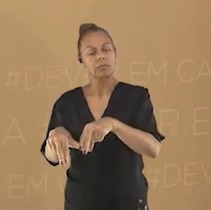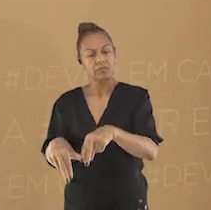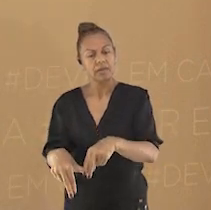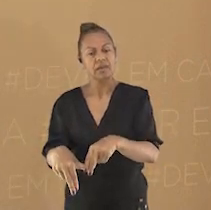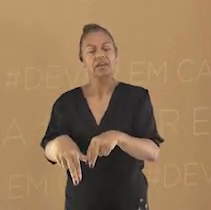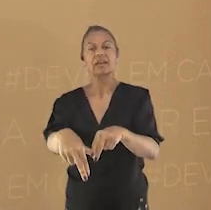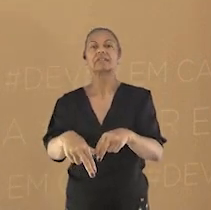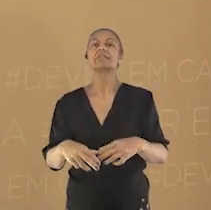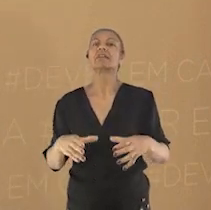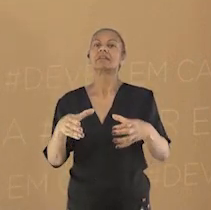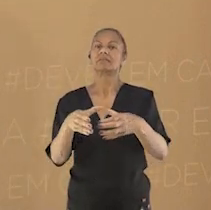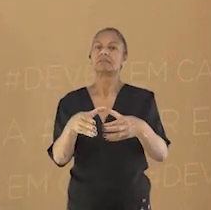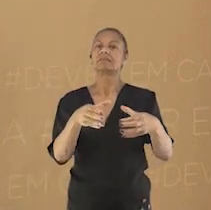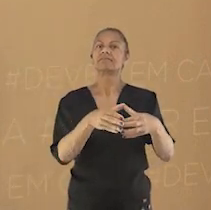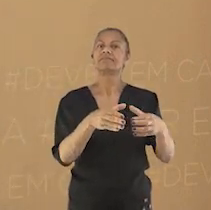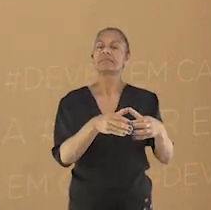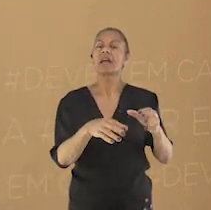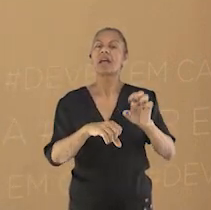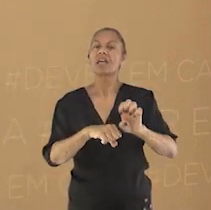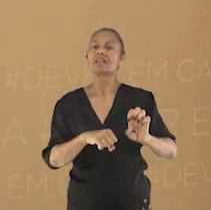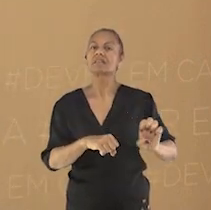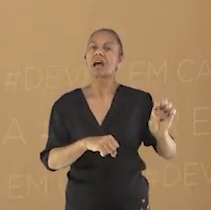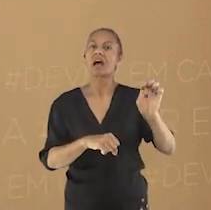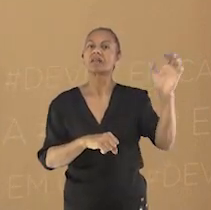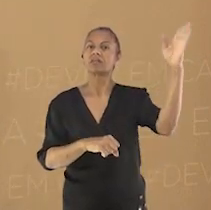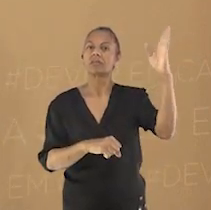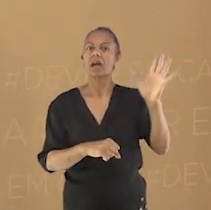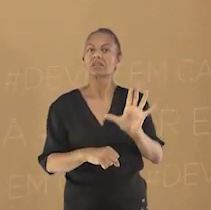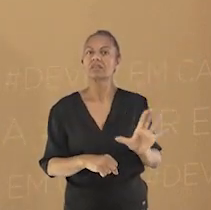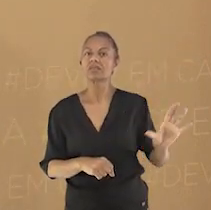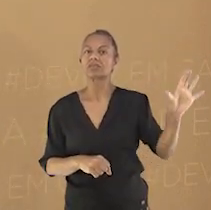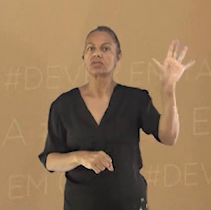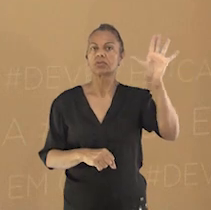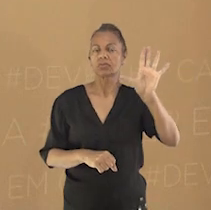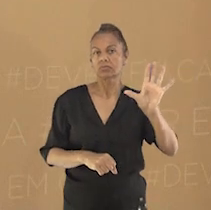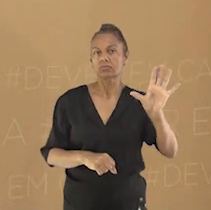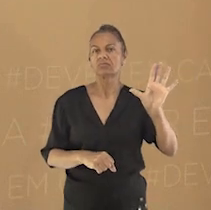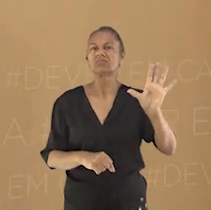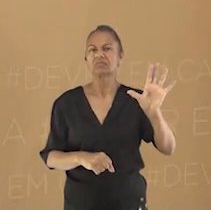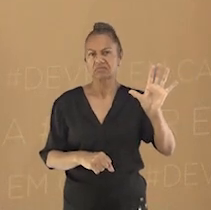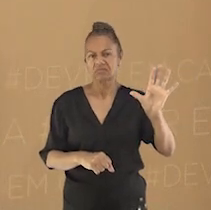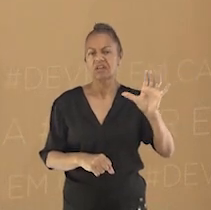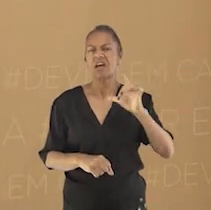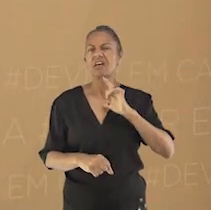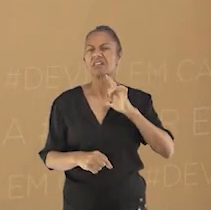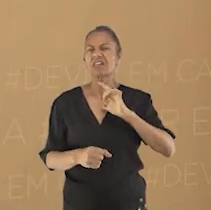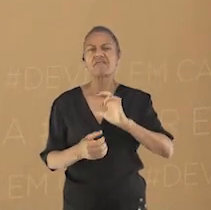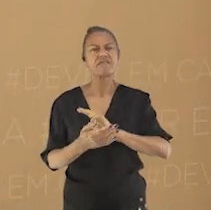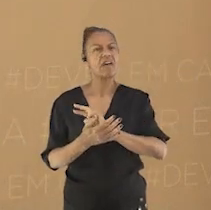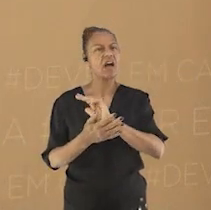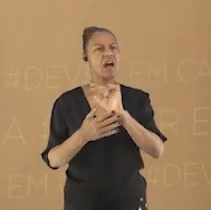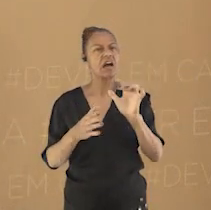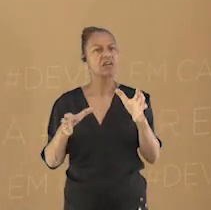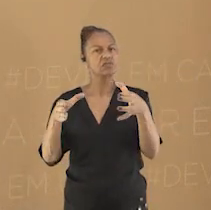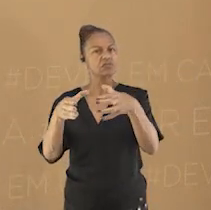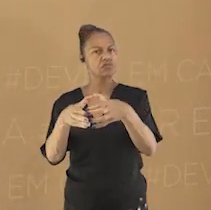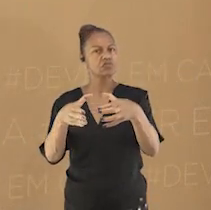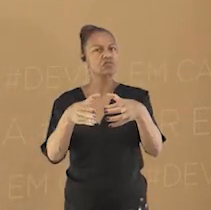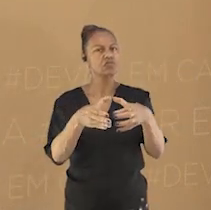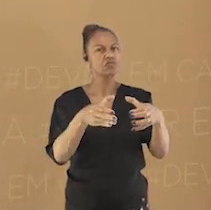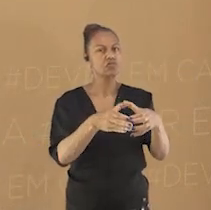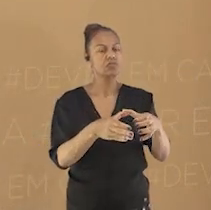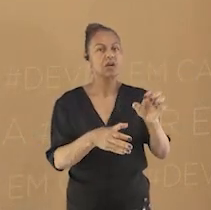presente praticamente em todos os estados brasileiros. Xangô, no Recife, Xambá e Catimbó, nos